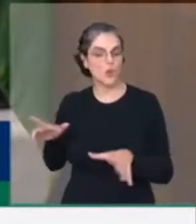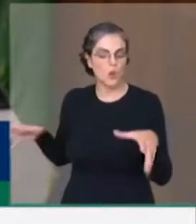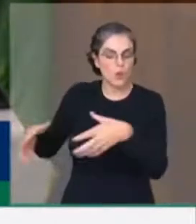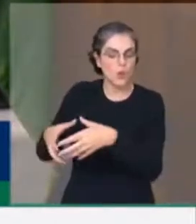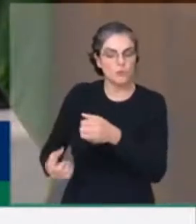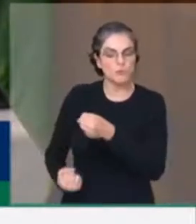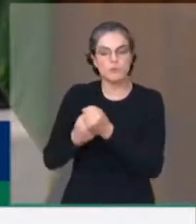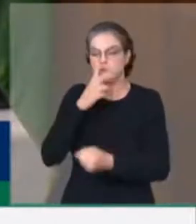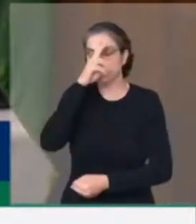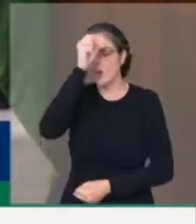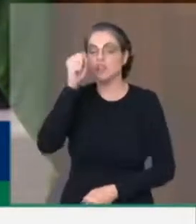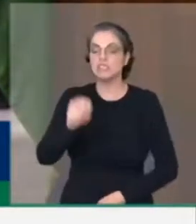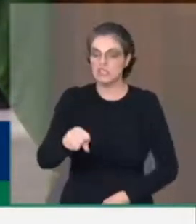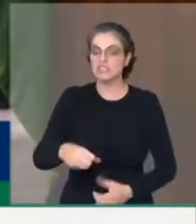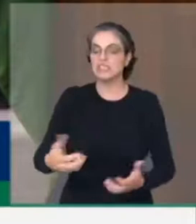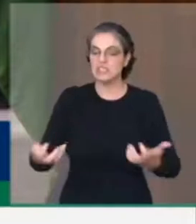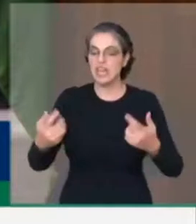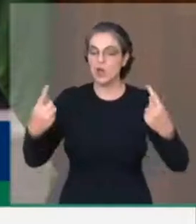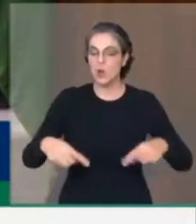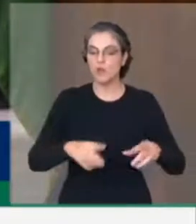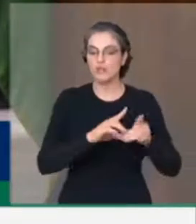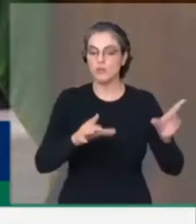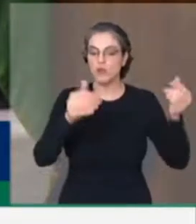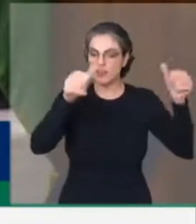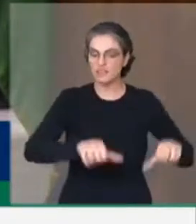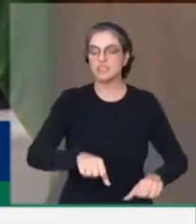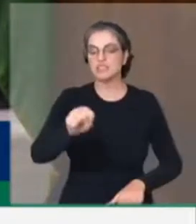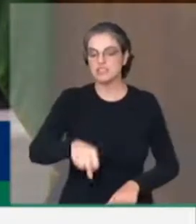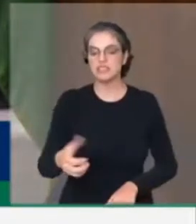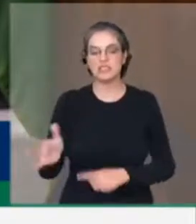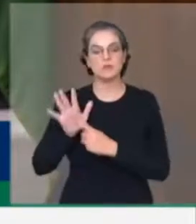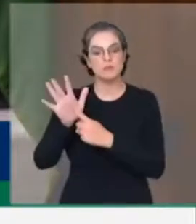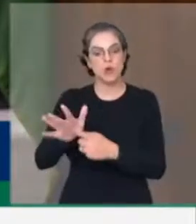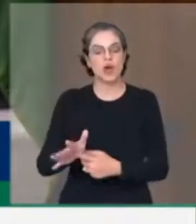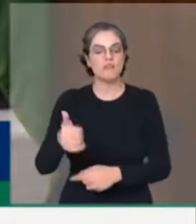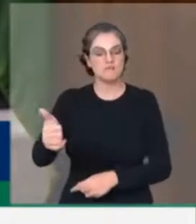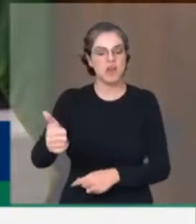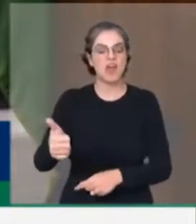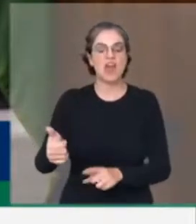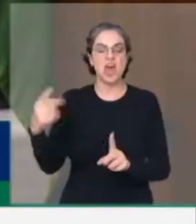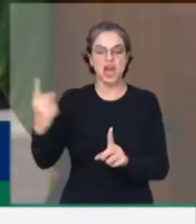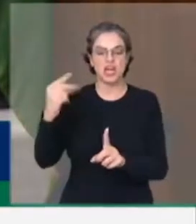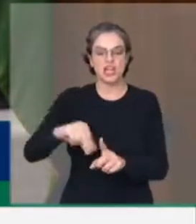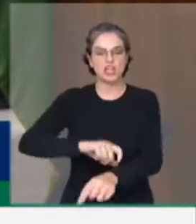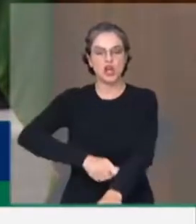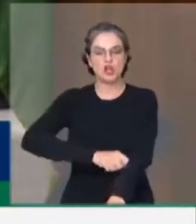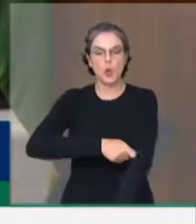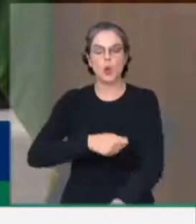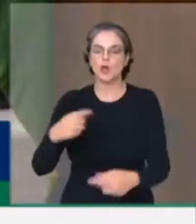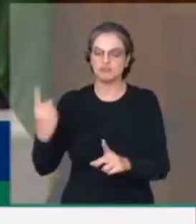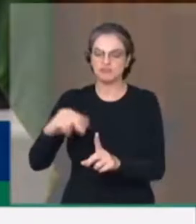visa, sim, enfraquecer a democracia, que faz apologia da tortura, que faz apologia da ditadura,